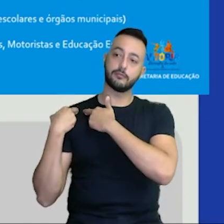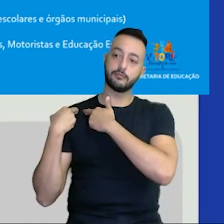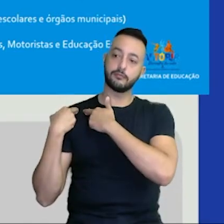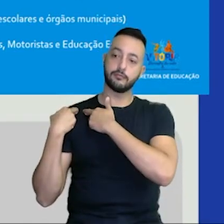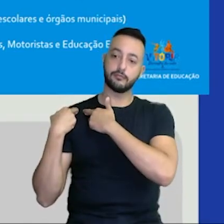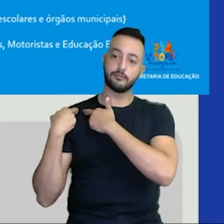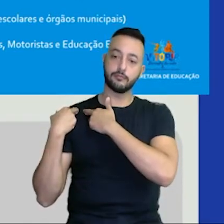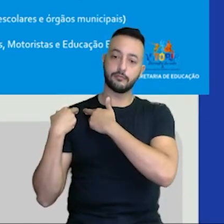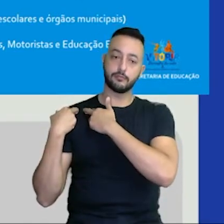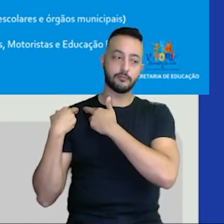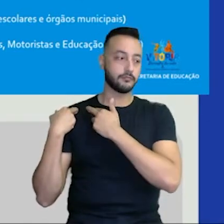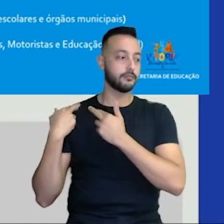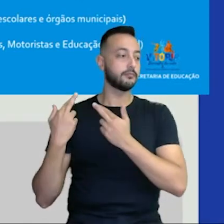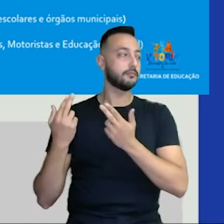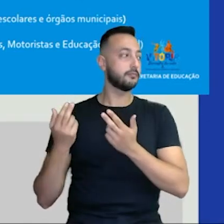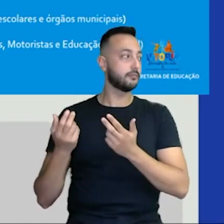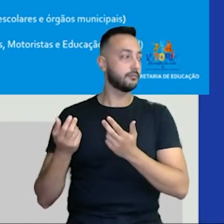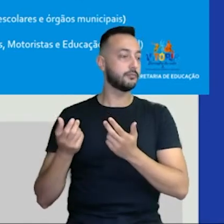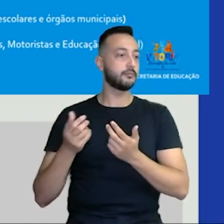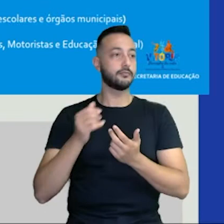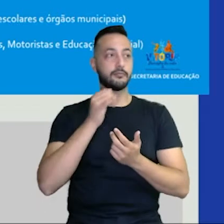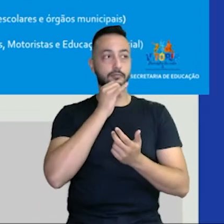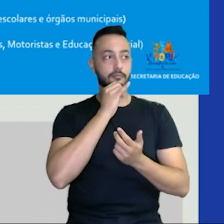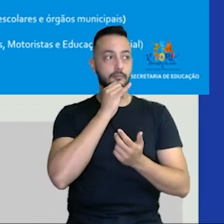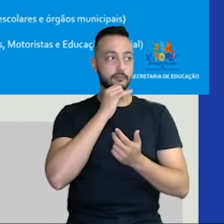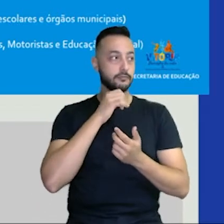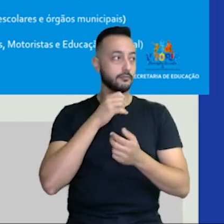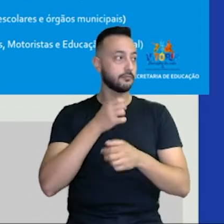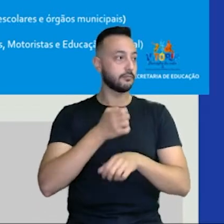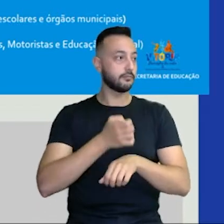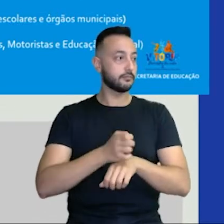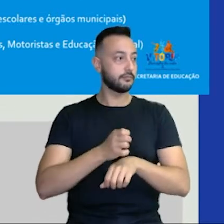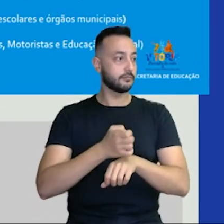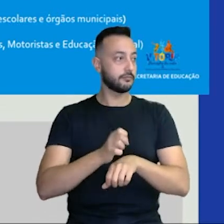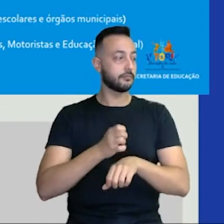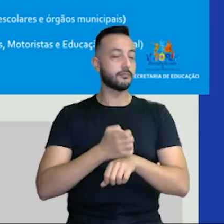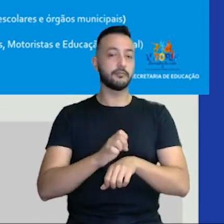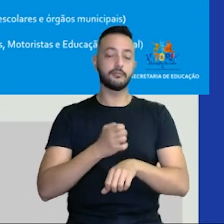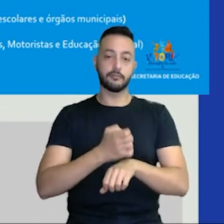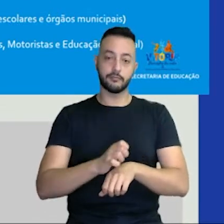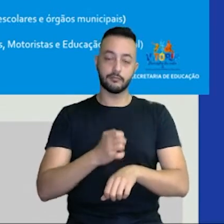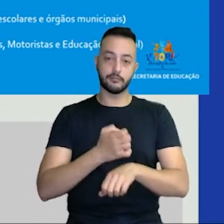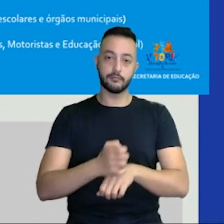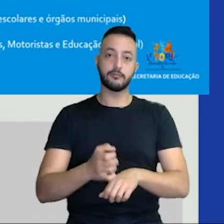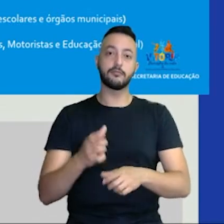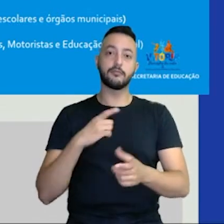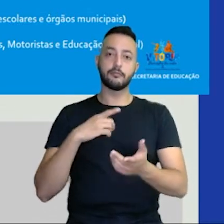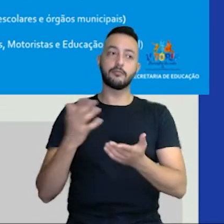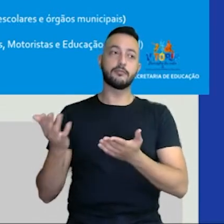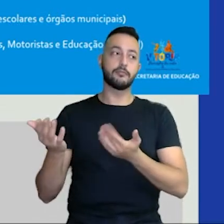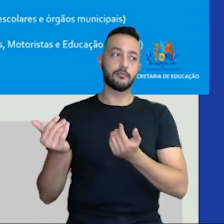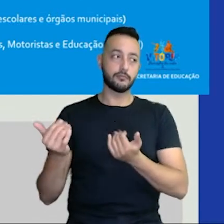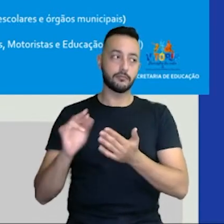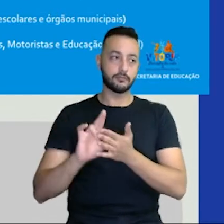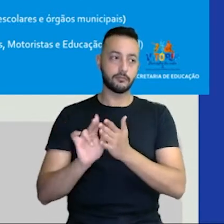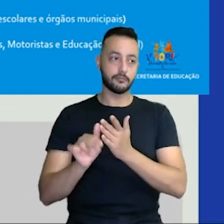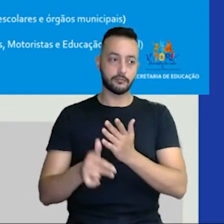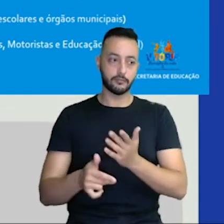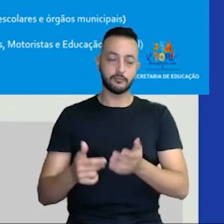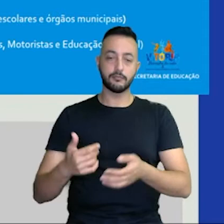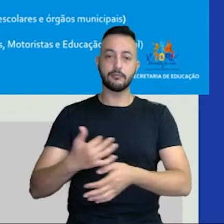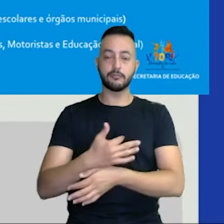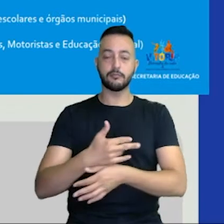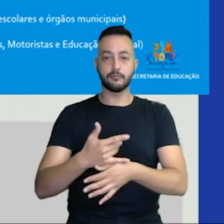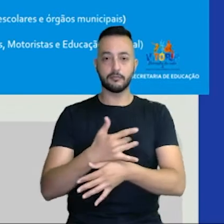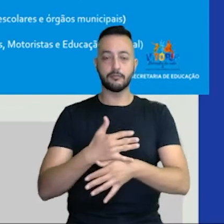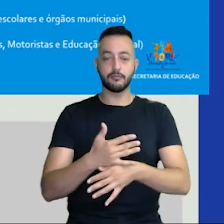estágio remunerado. Quantos jovens nós temos na nossa